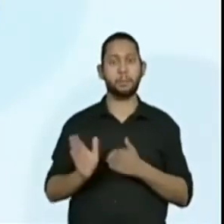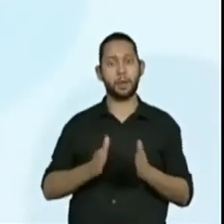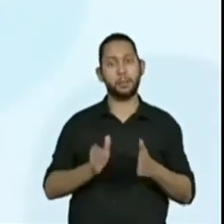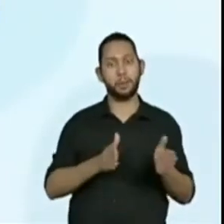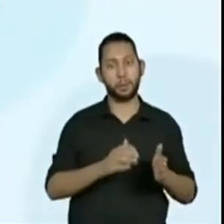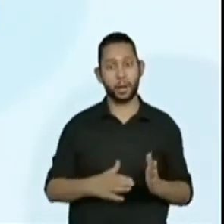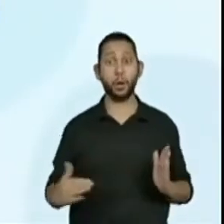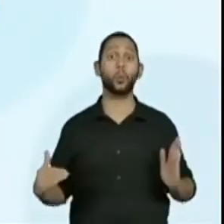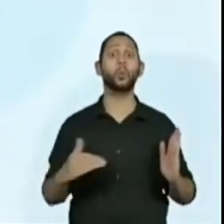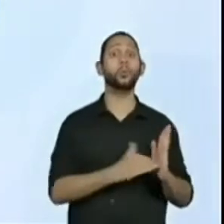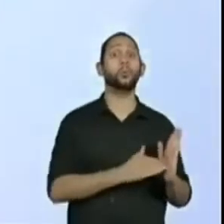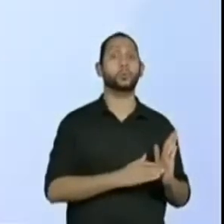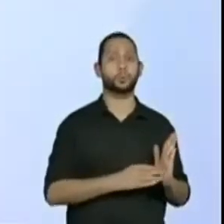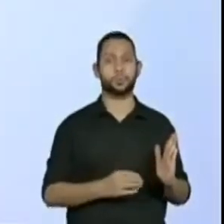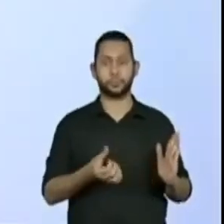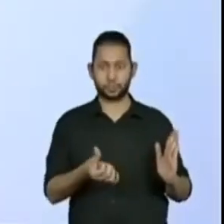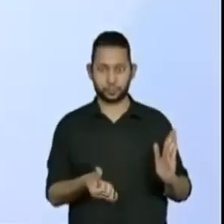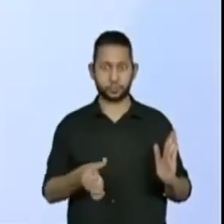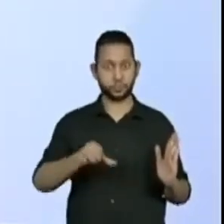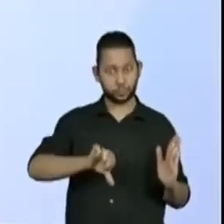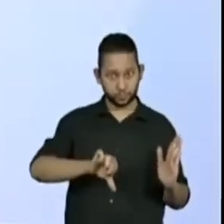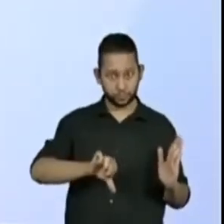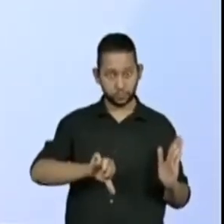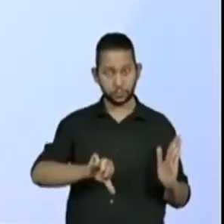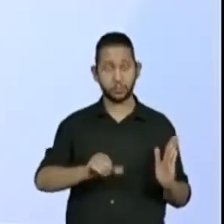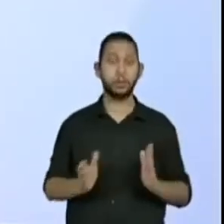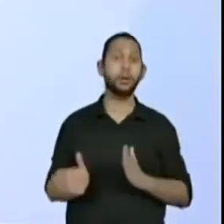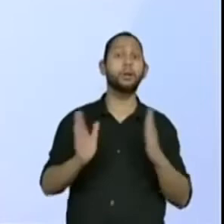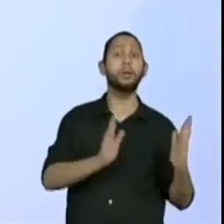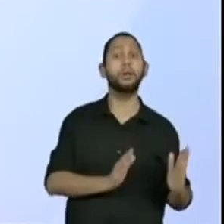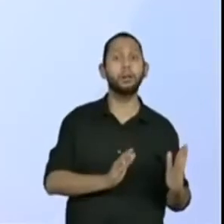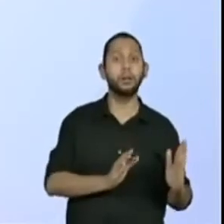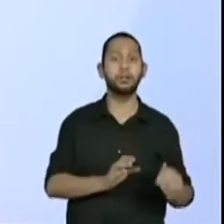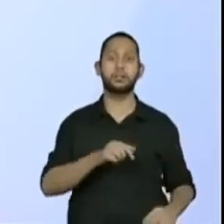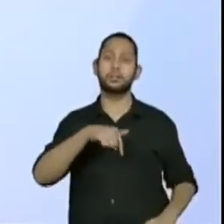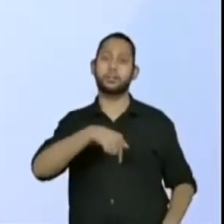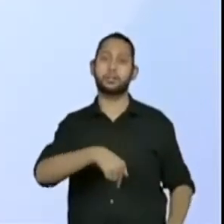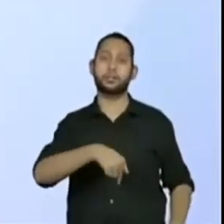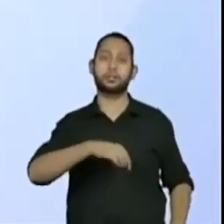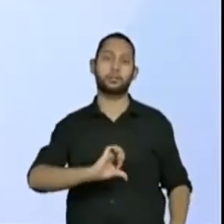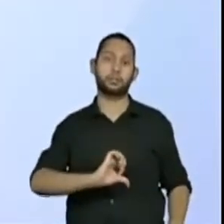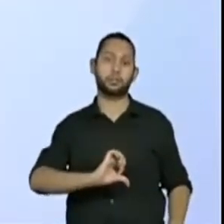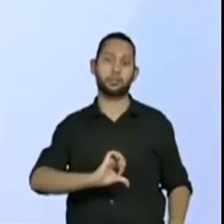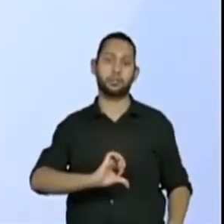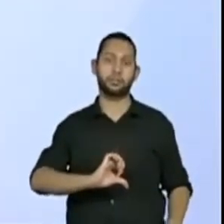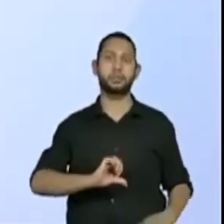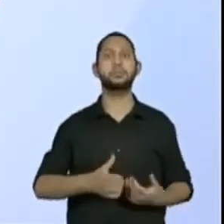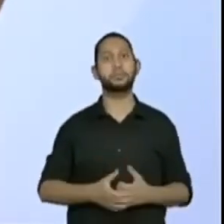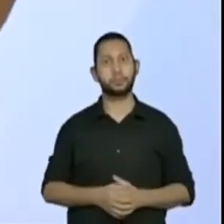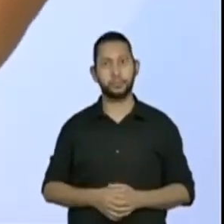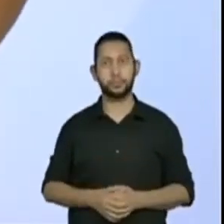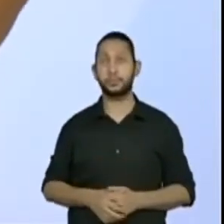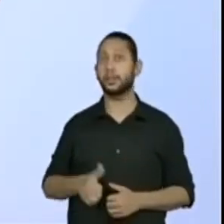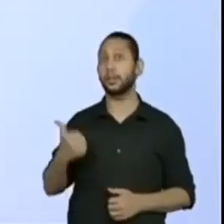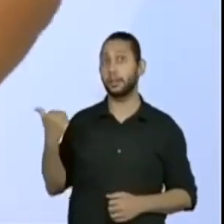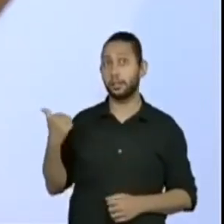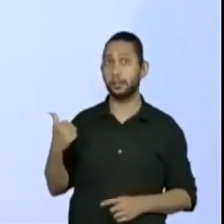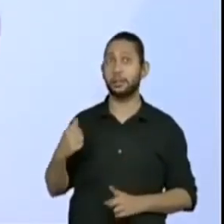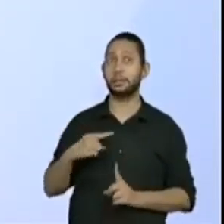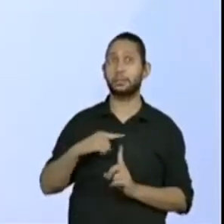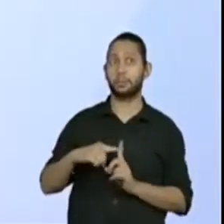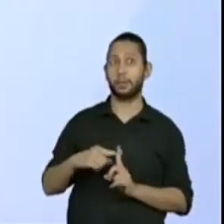depois de 69, eu vou ter 79. E aqui, sequência é de